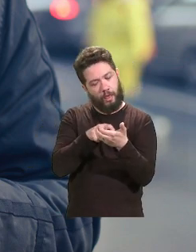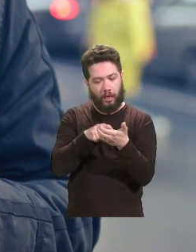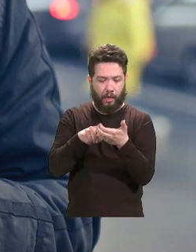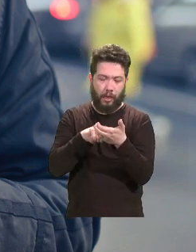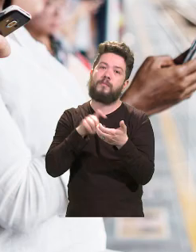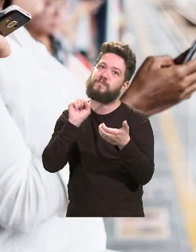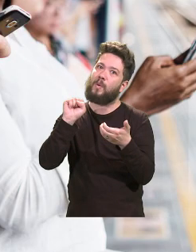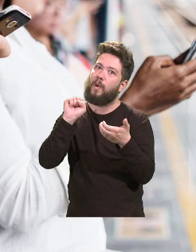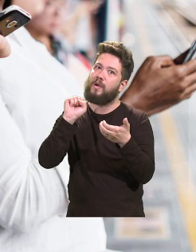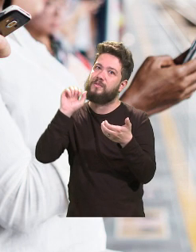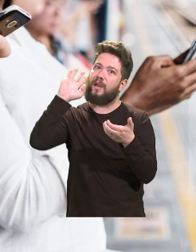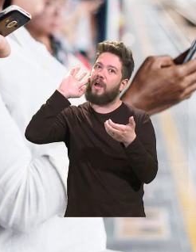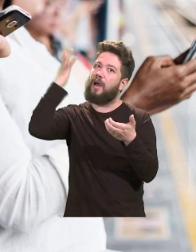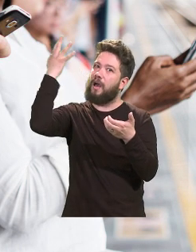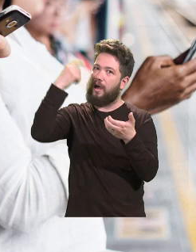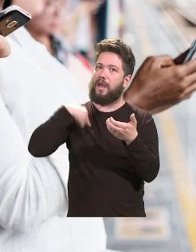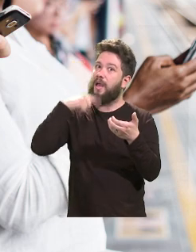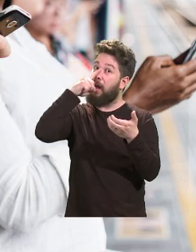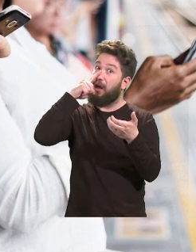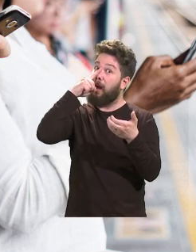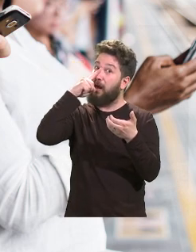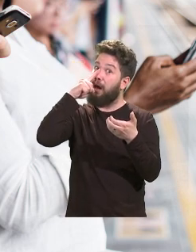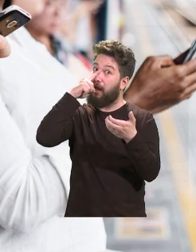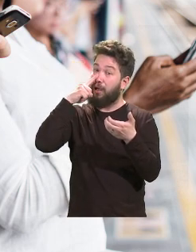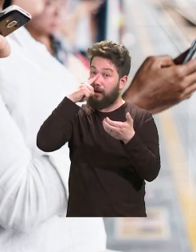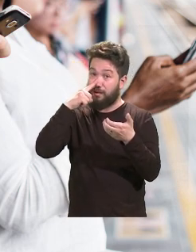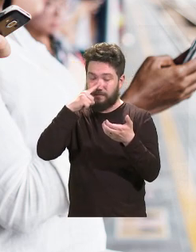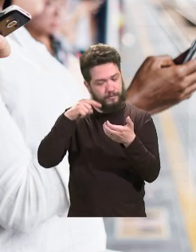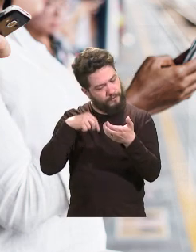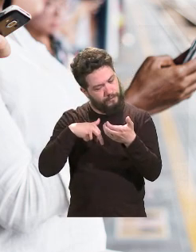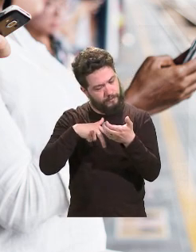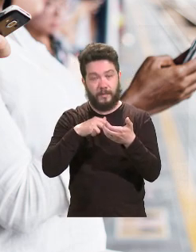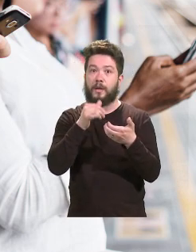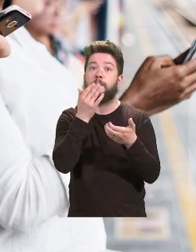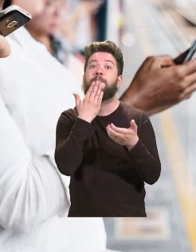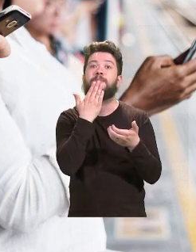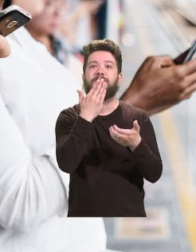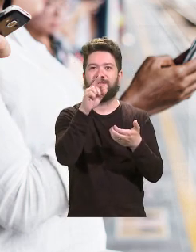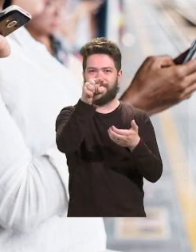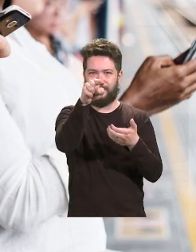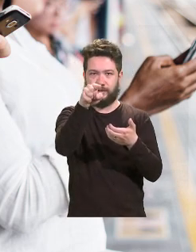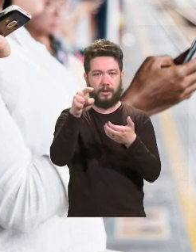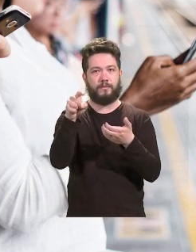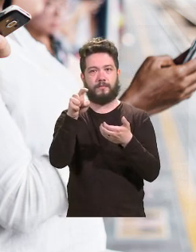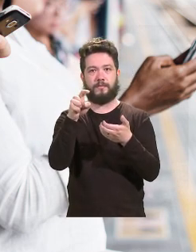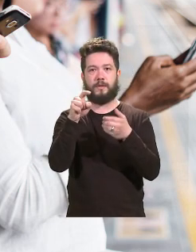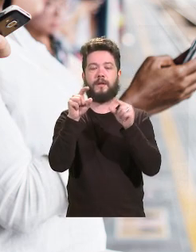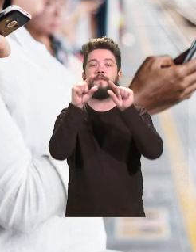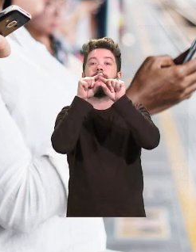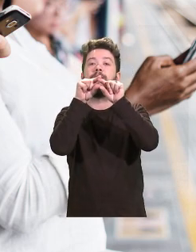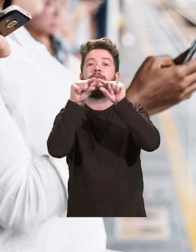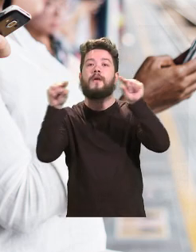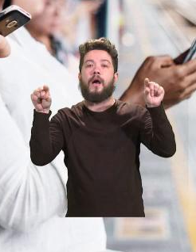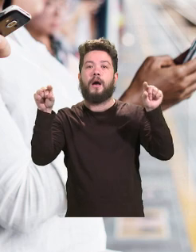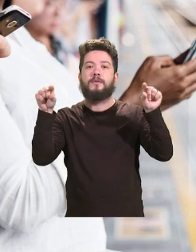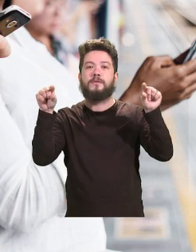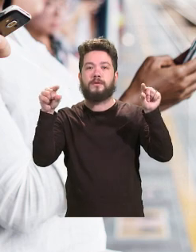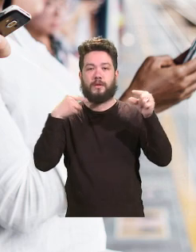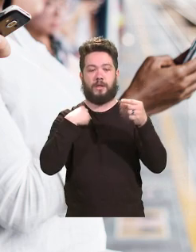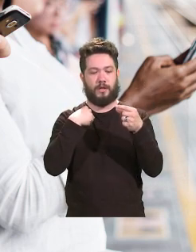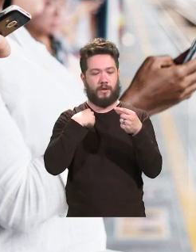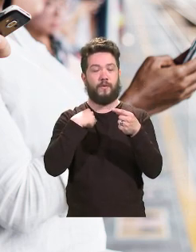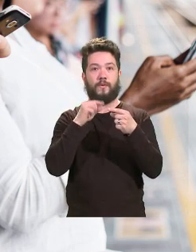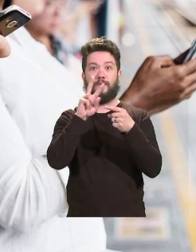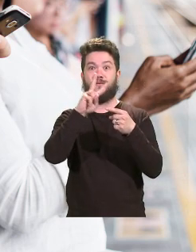vulneráveis. Vamos fazer um exercício rápido. Vou pedir para vocês digitarem uma frase enquanto eu mostro